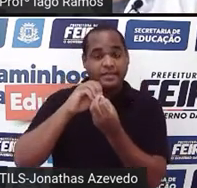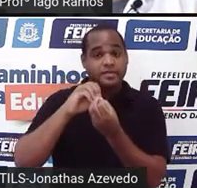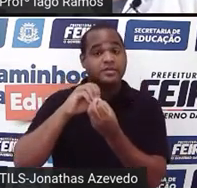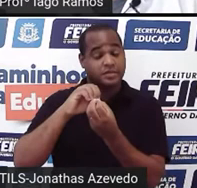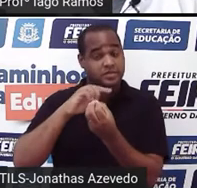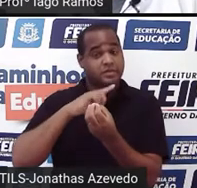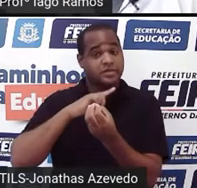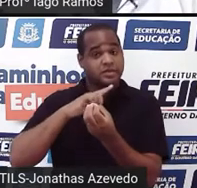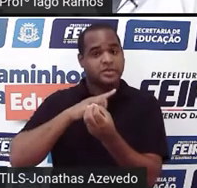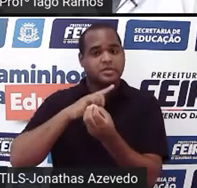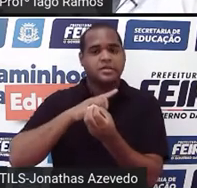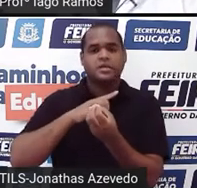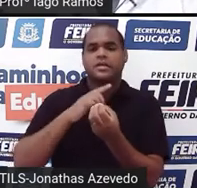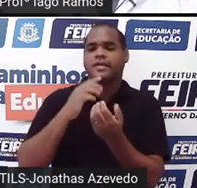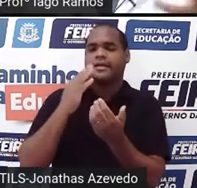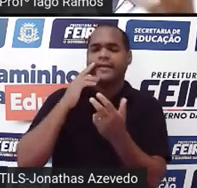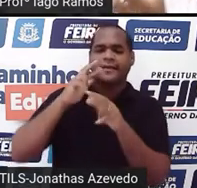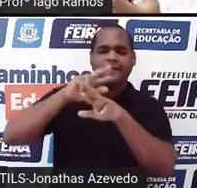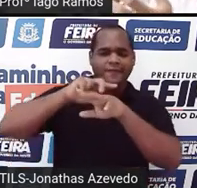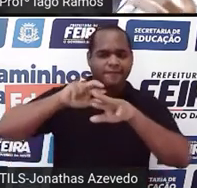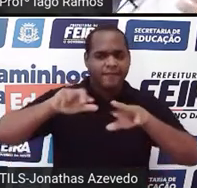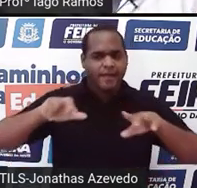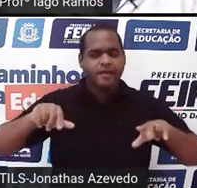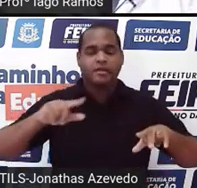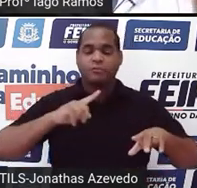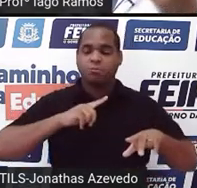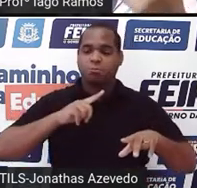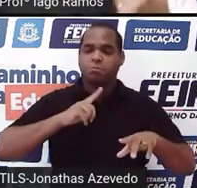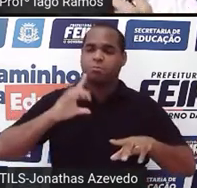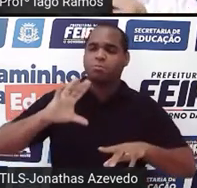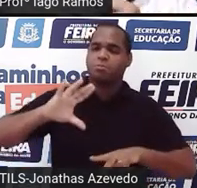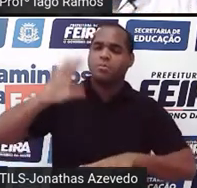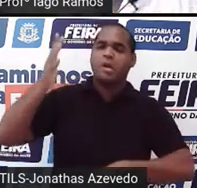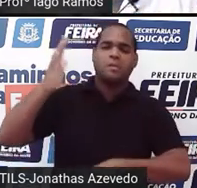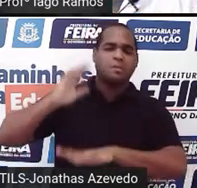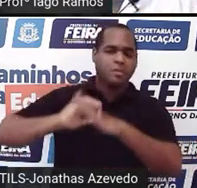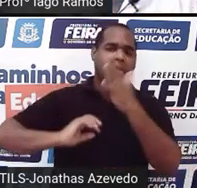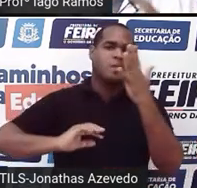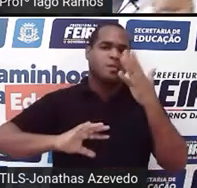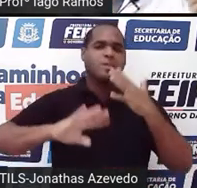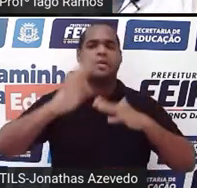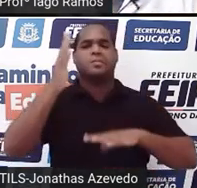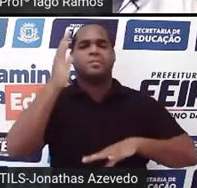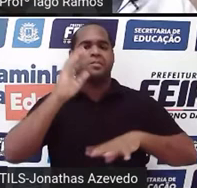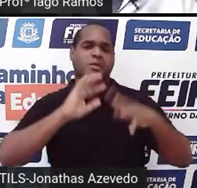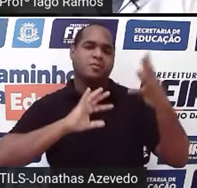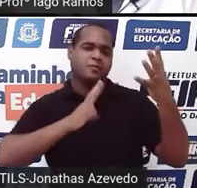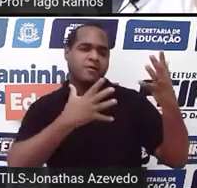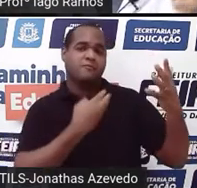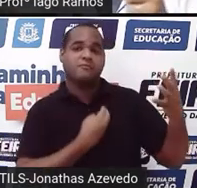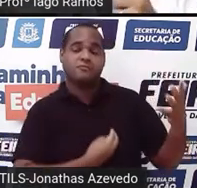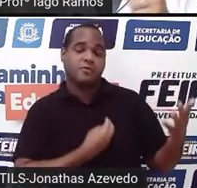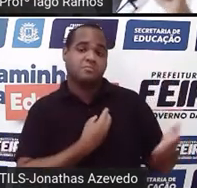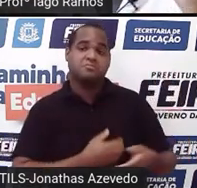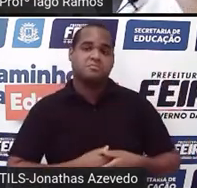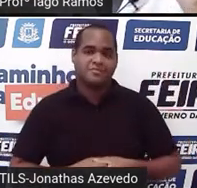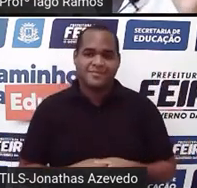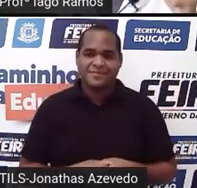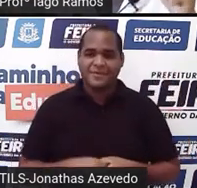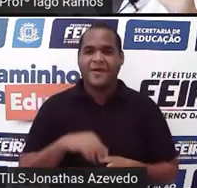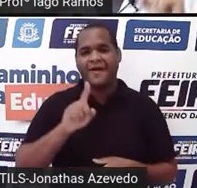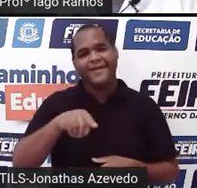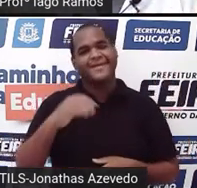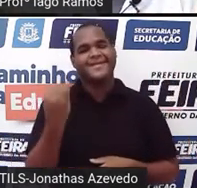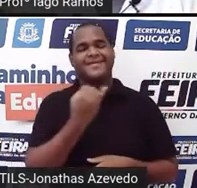pessoa a entender, a compreender situações que estão à nossa volta. Olha só que